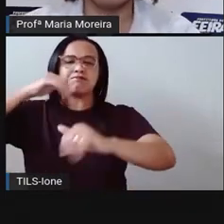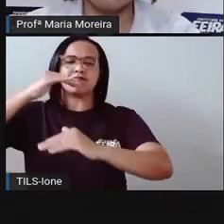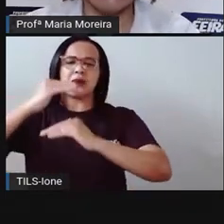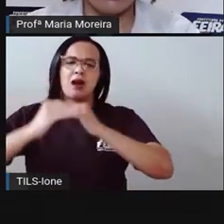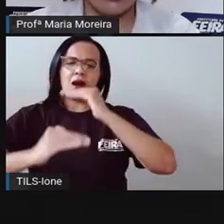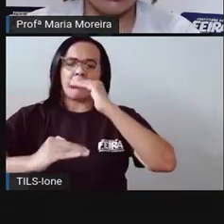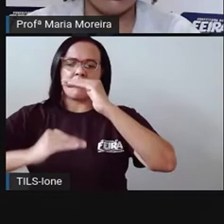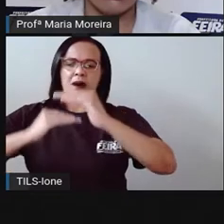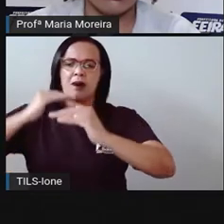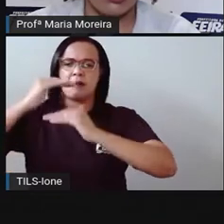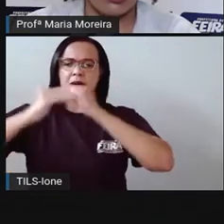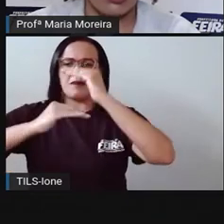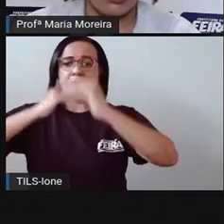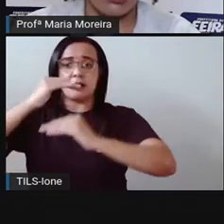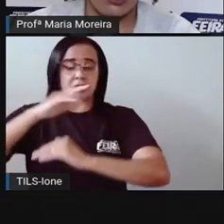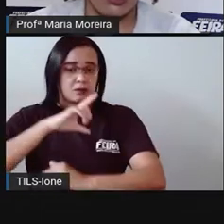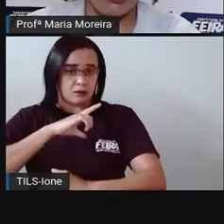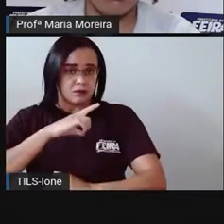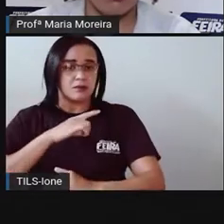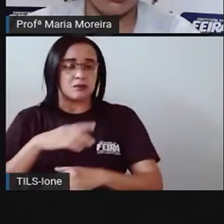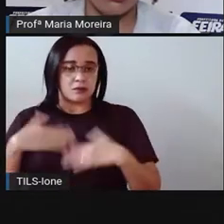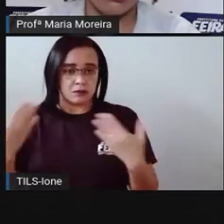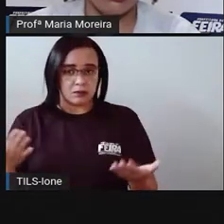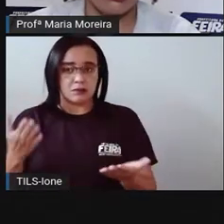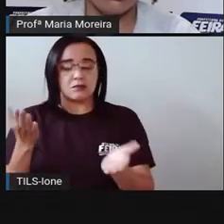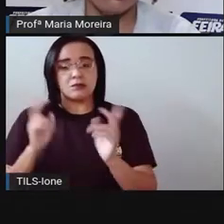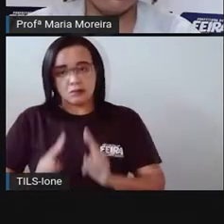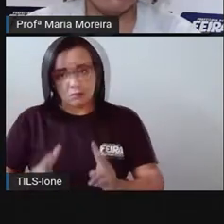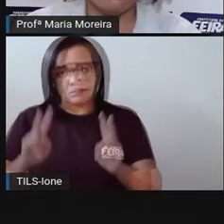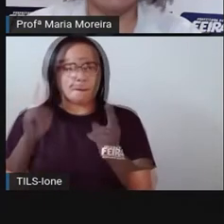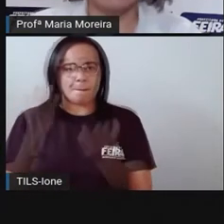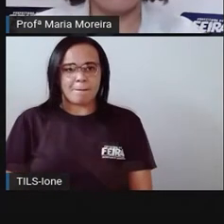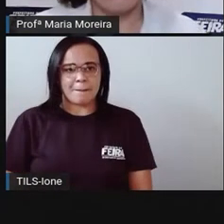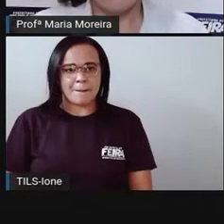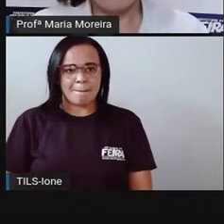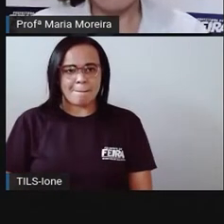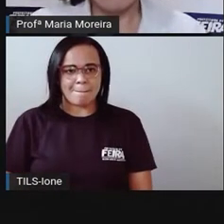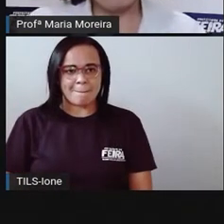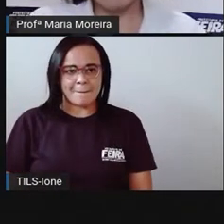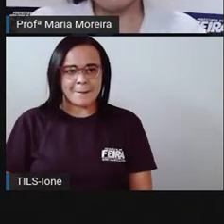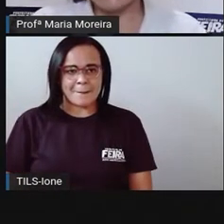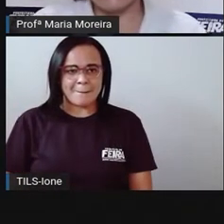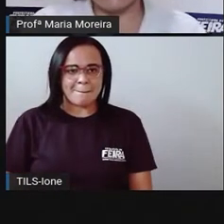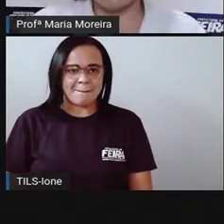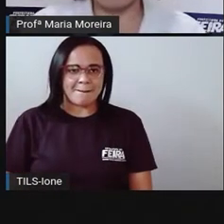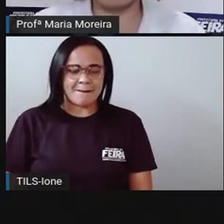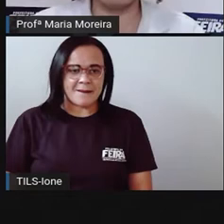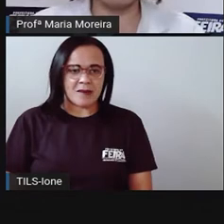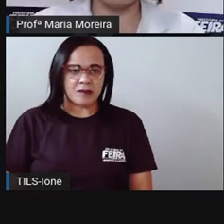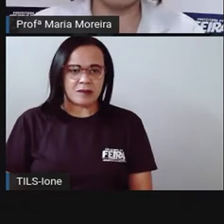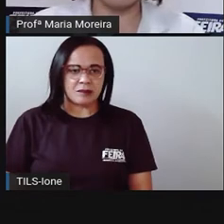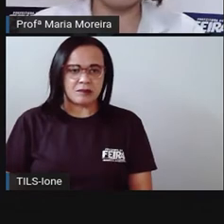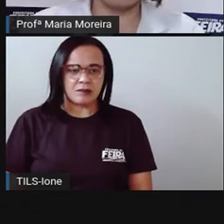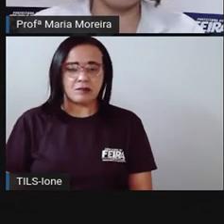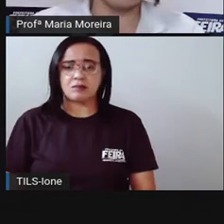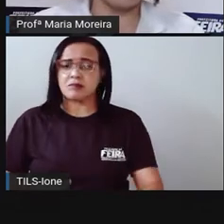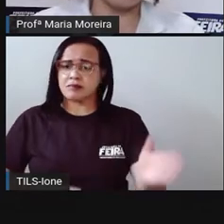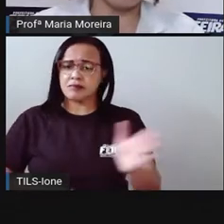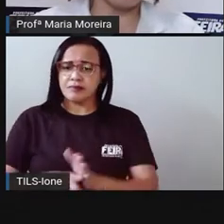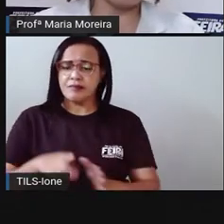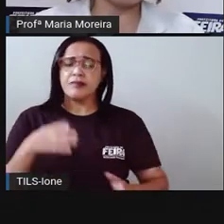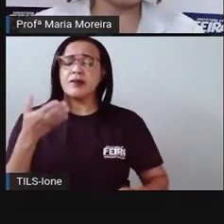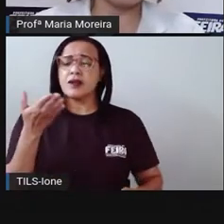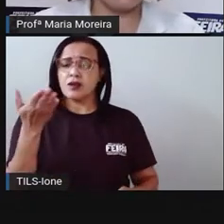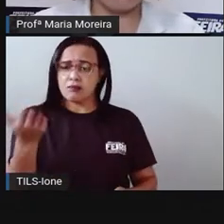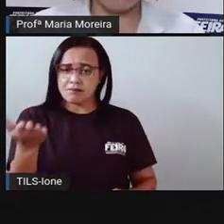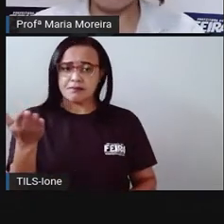continuando aqui a nossa aula. Bom, como você definiria aí, por exemplo,